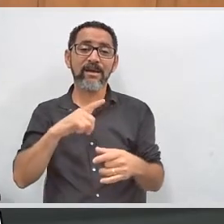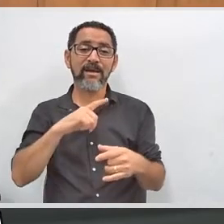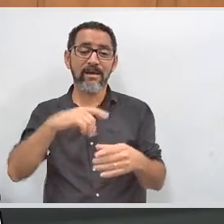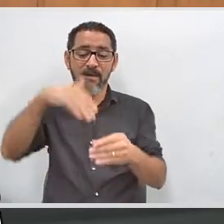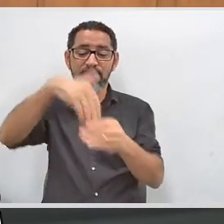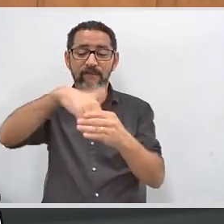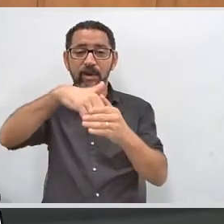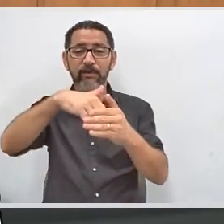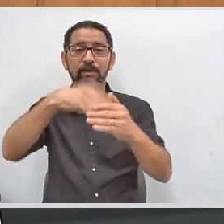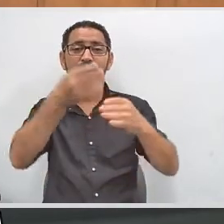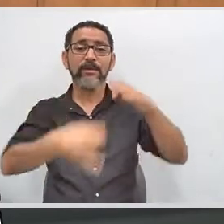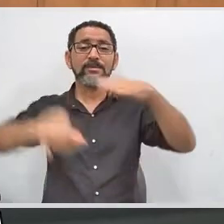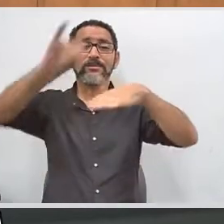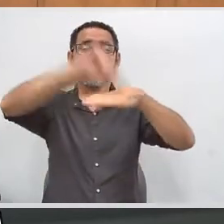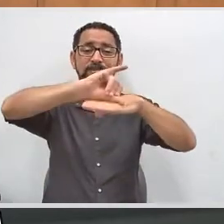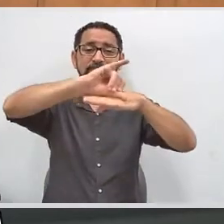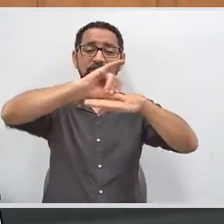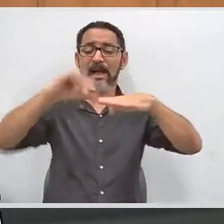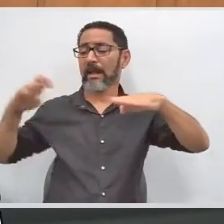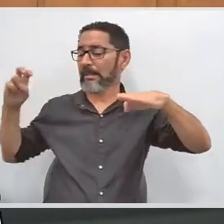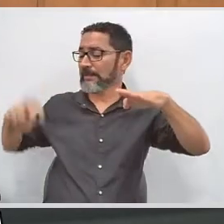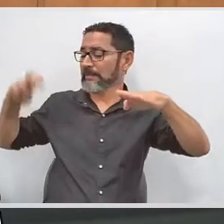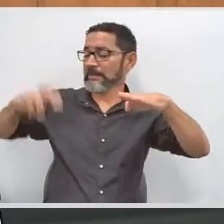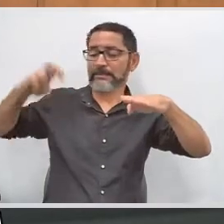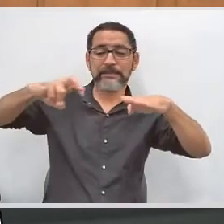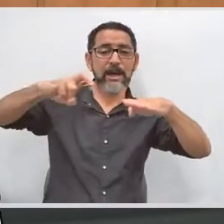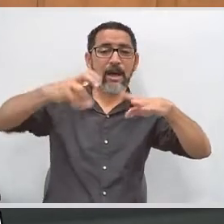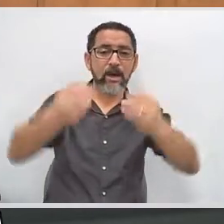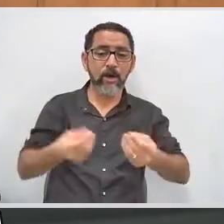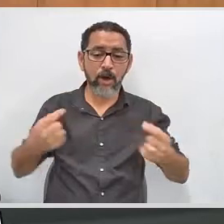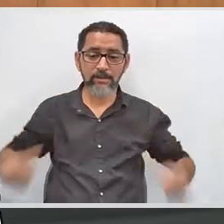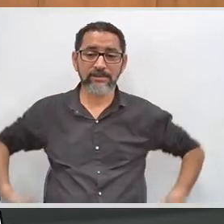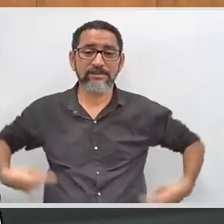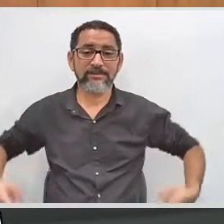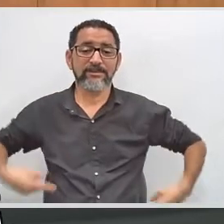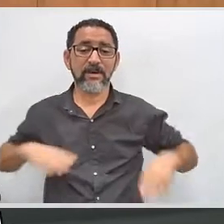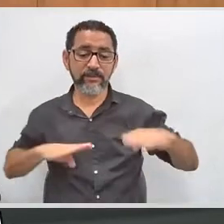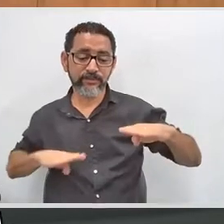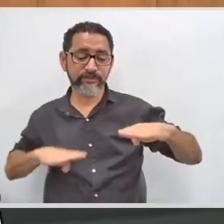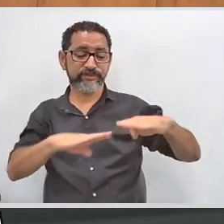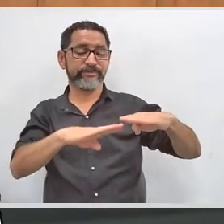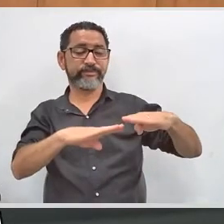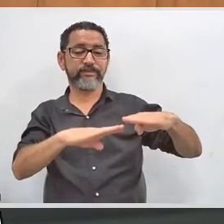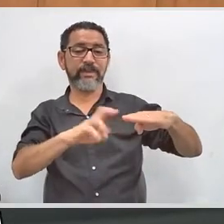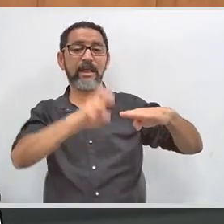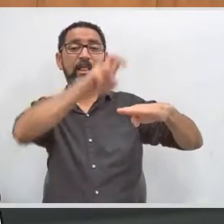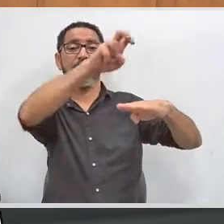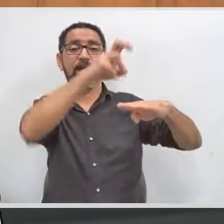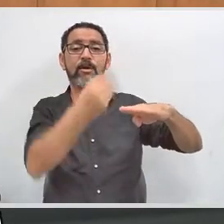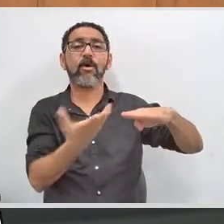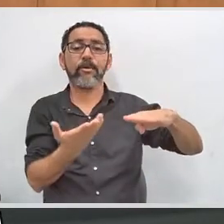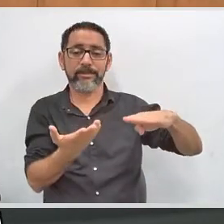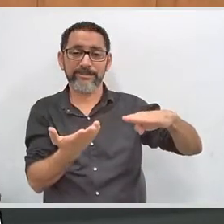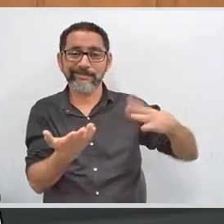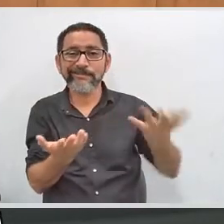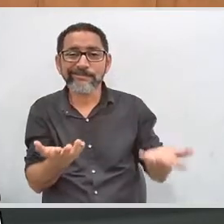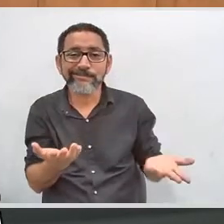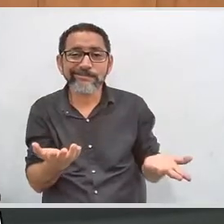com eleitores fora de sessão especial. E, no caso das secretarias estaduais de educação, da municipal,